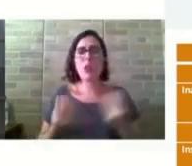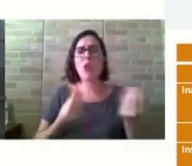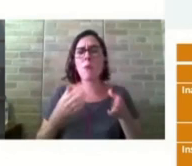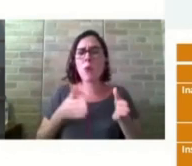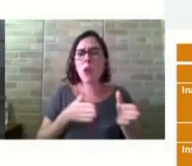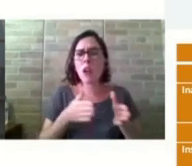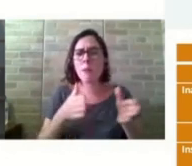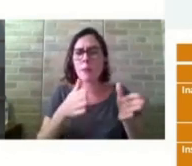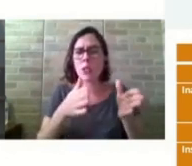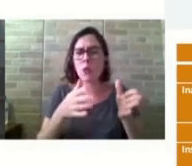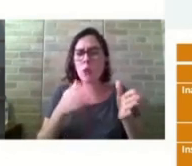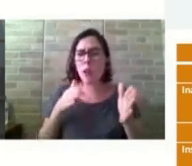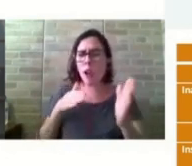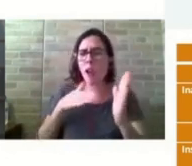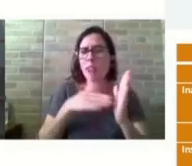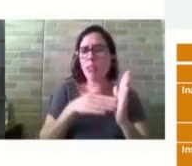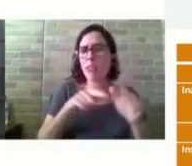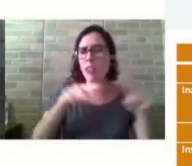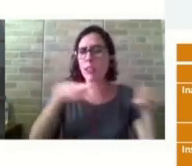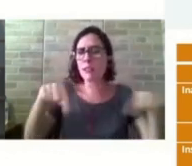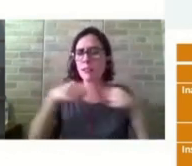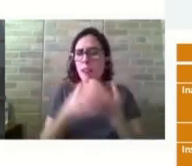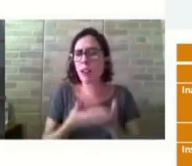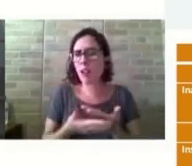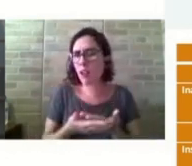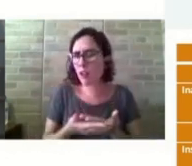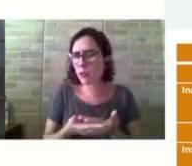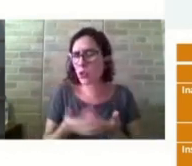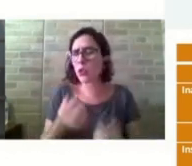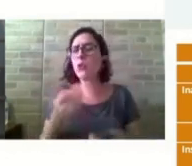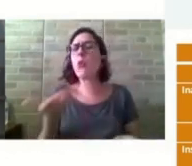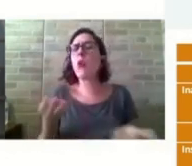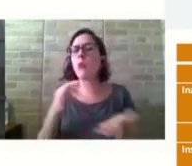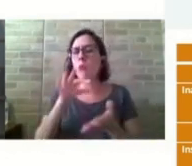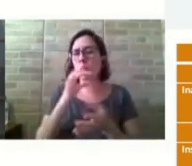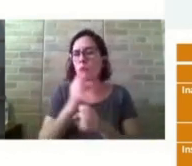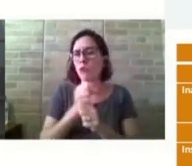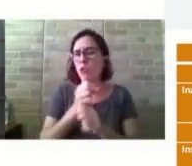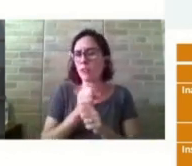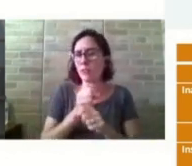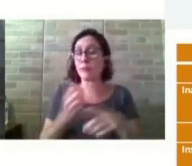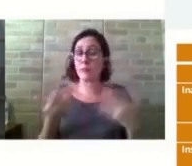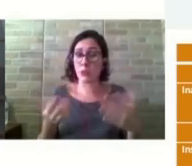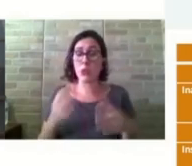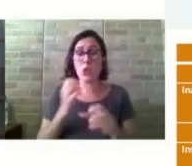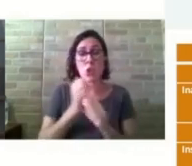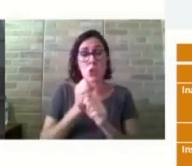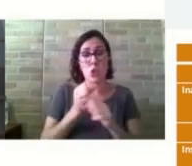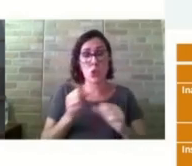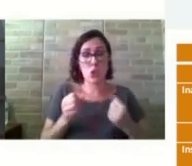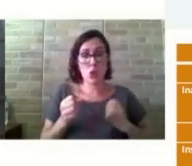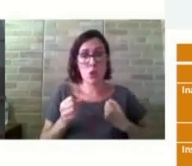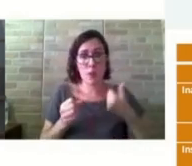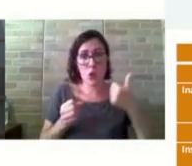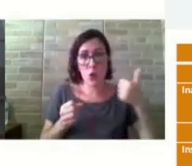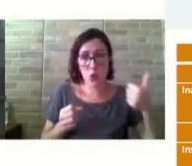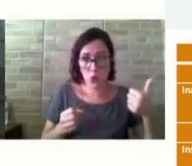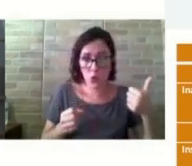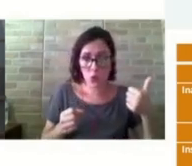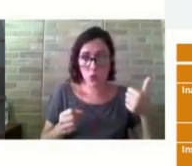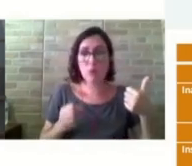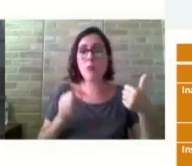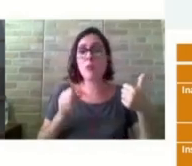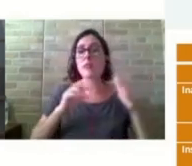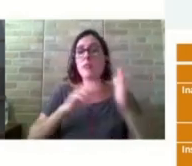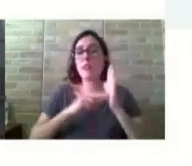é, e ele tinha que atribuir uma nota. A nota 1 era considerável inacessível, e a nota 7, acessível.